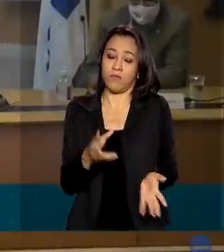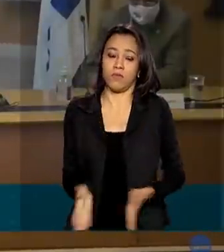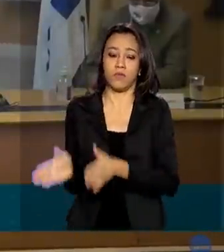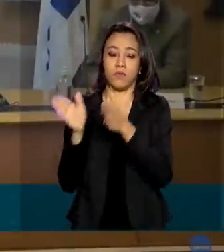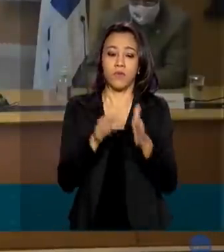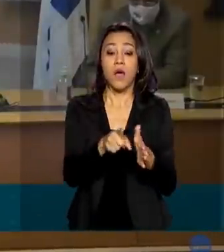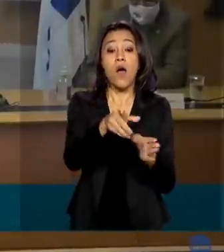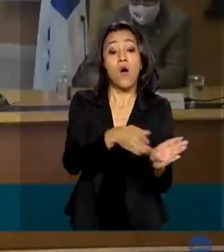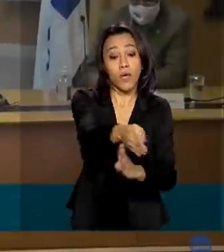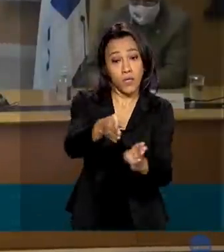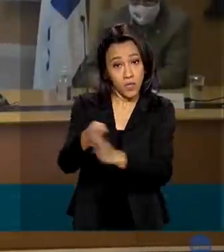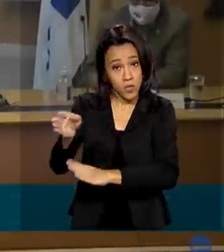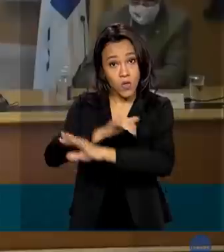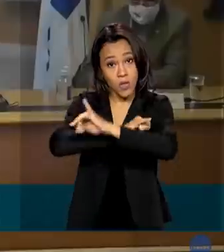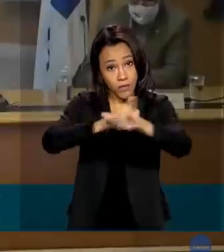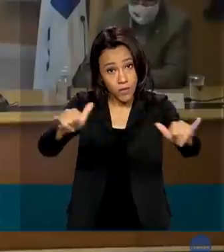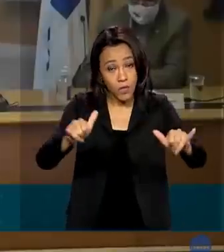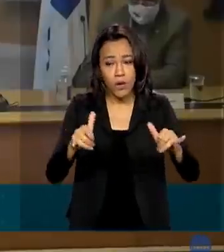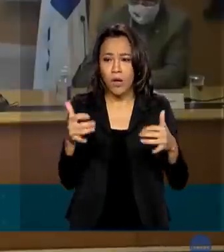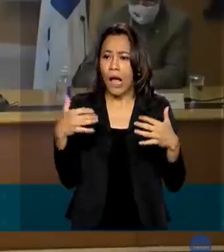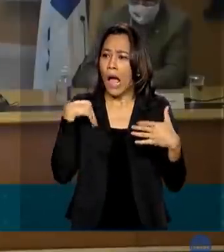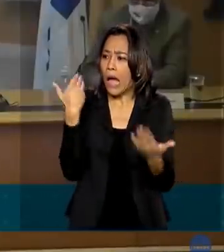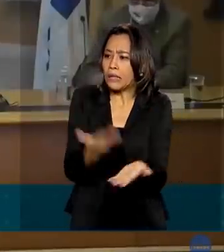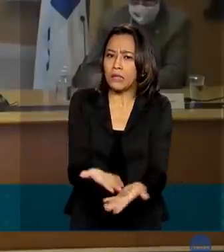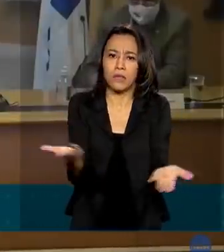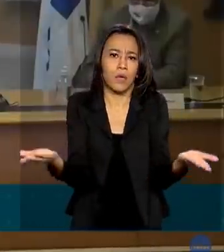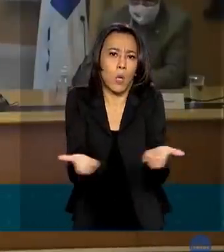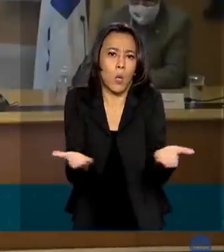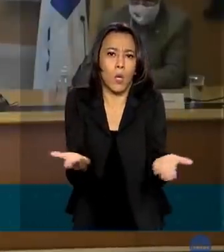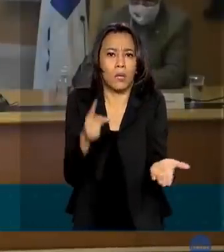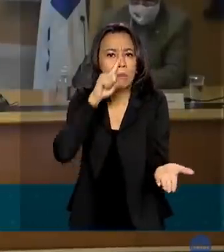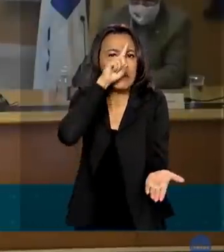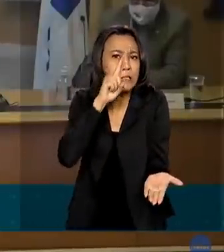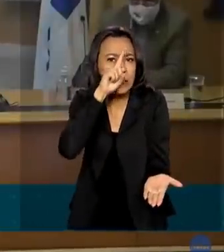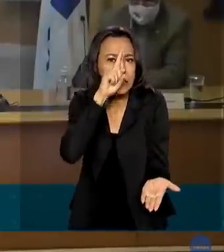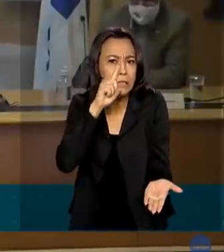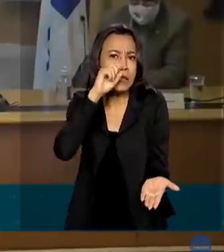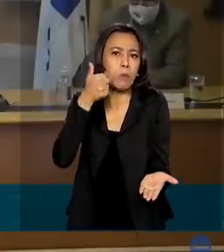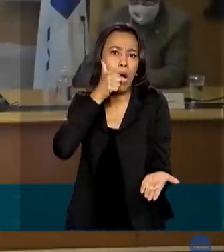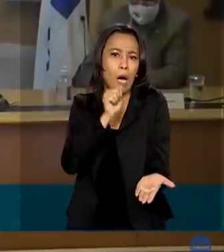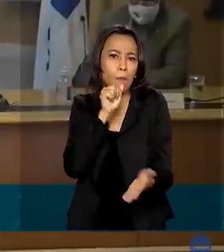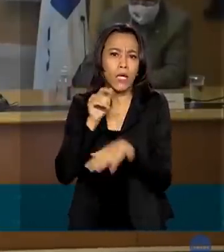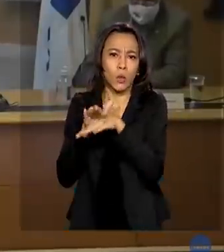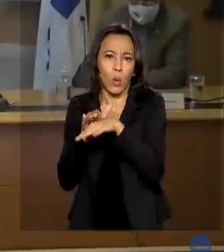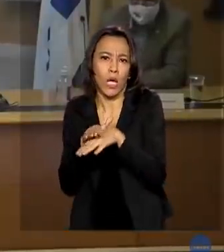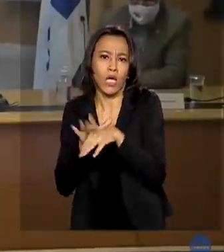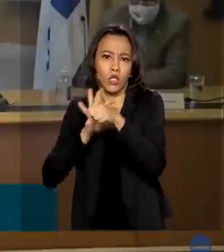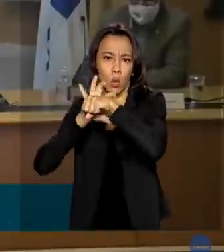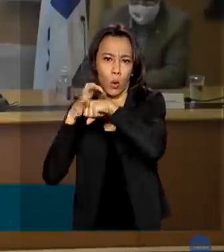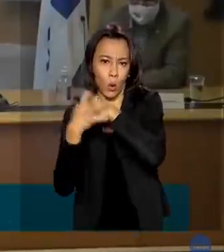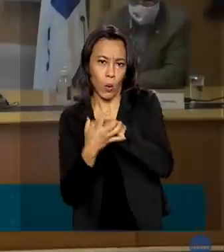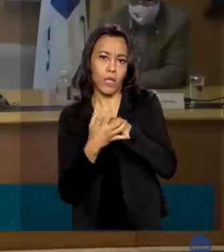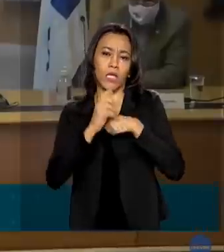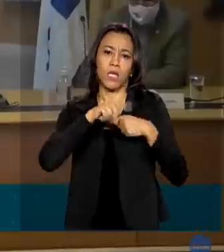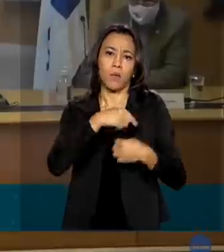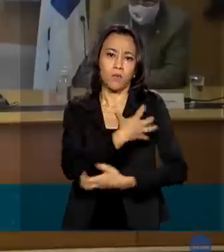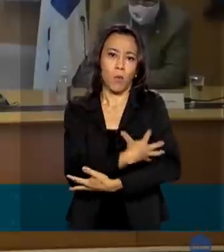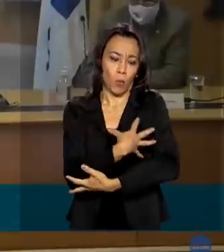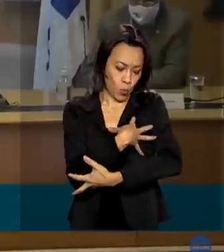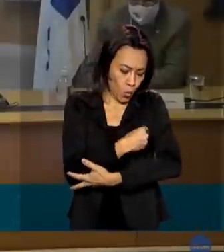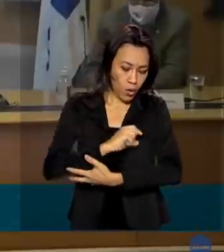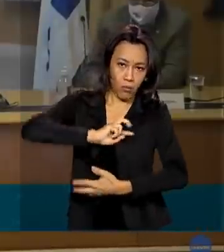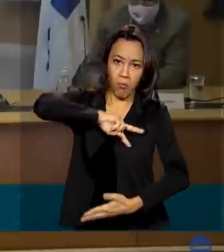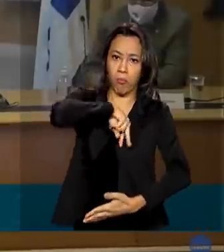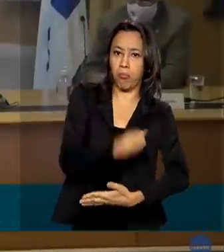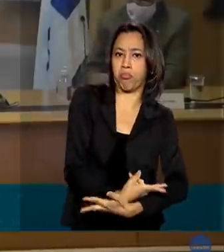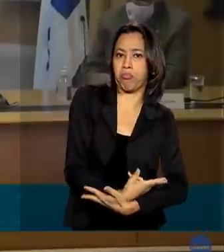recomendação é que a gente está falando. Não há, até o momento, nenhum risco de transmissão pelo leite e tem que haver